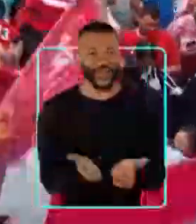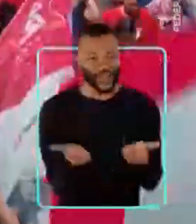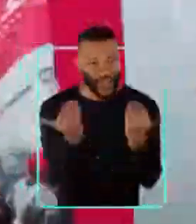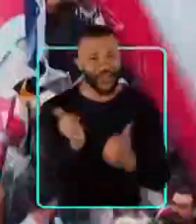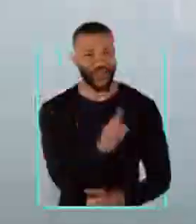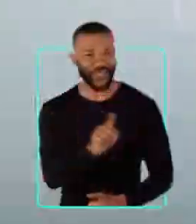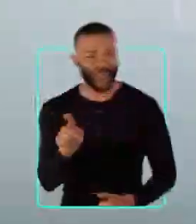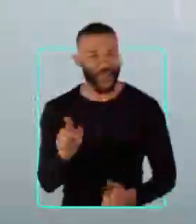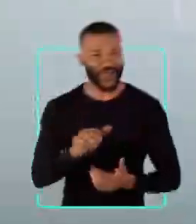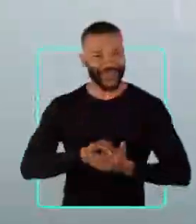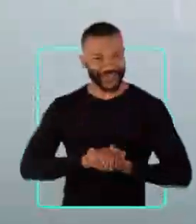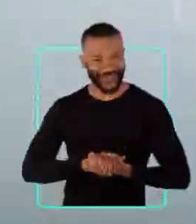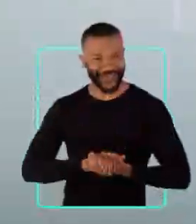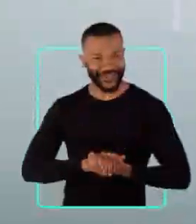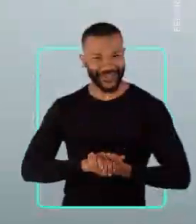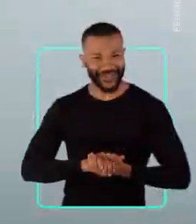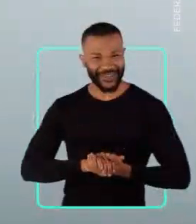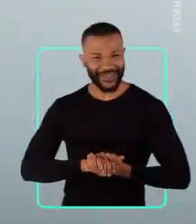Vem, professor!